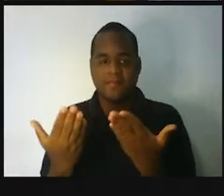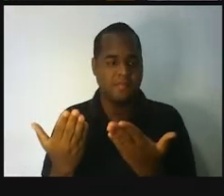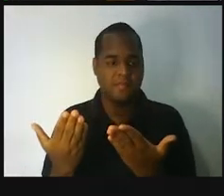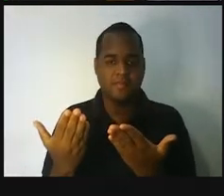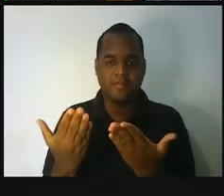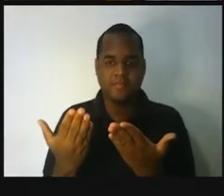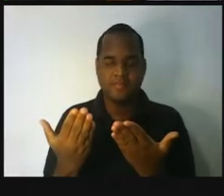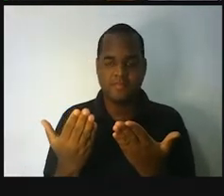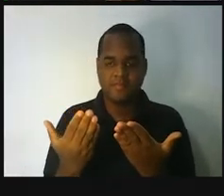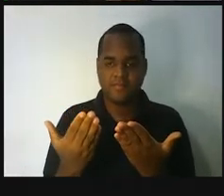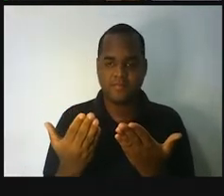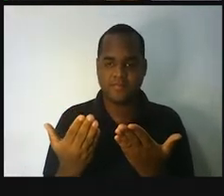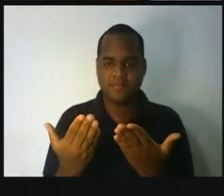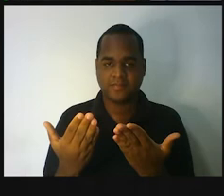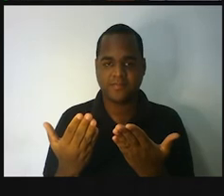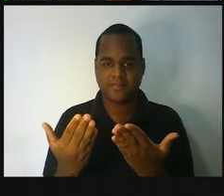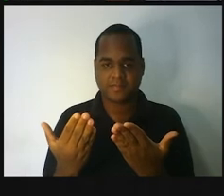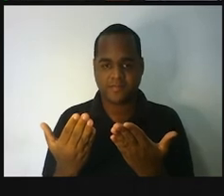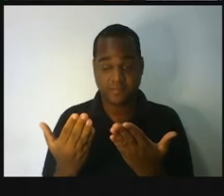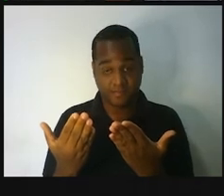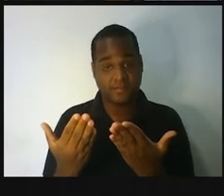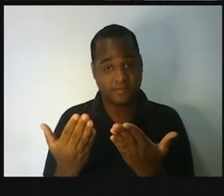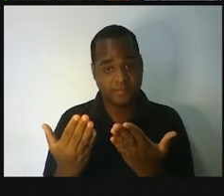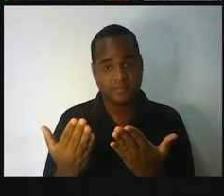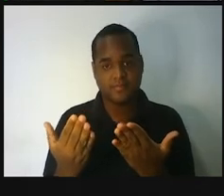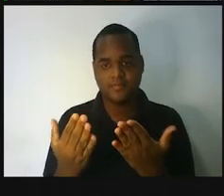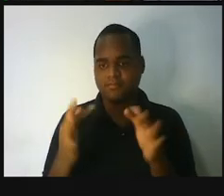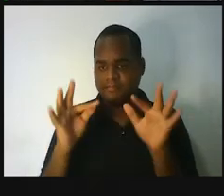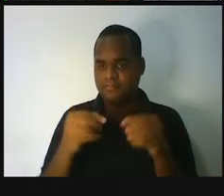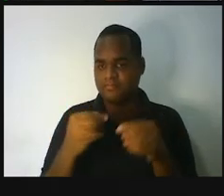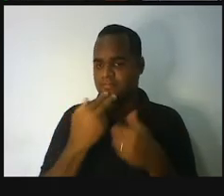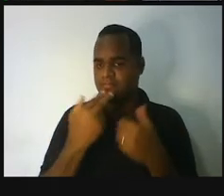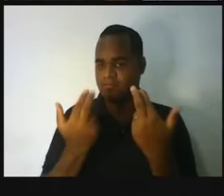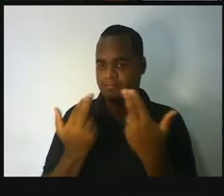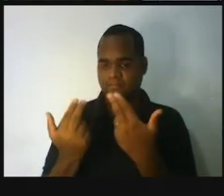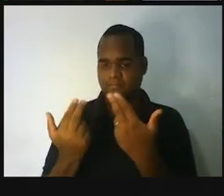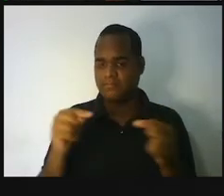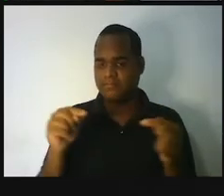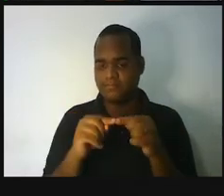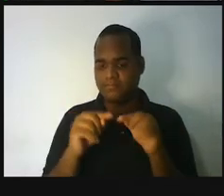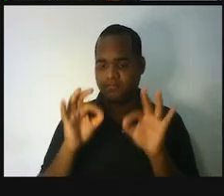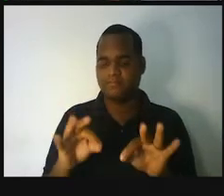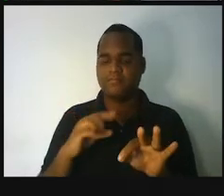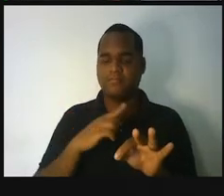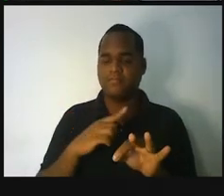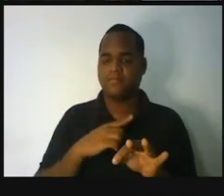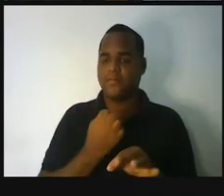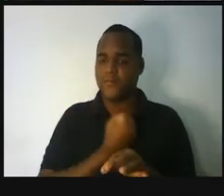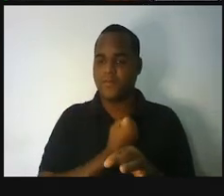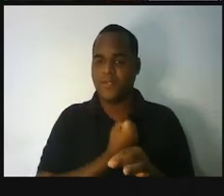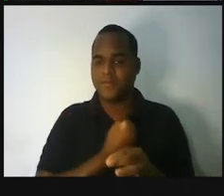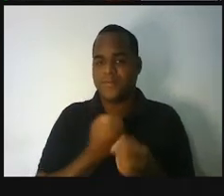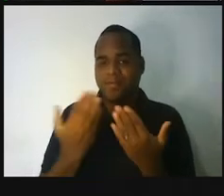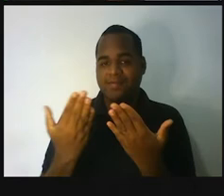423.990. E aí eu vou dar um igual e olha o número que apareceu ali.